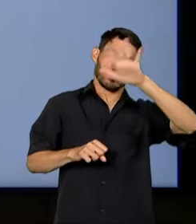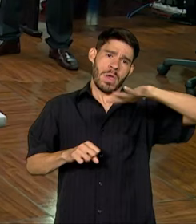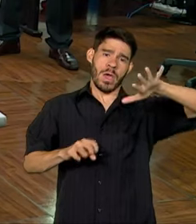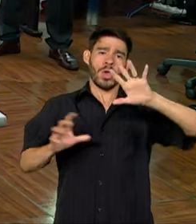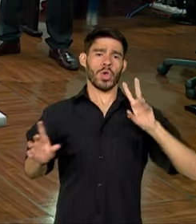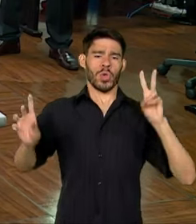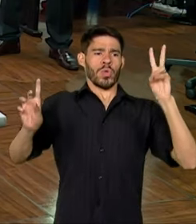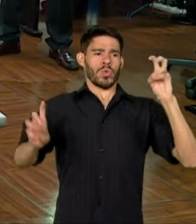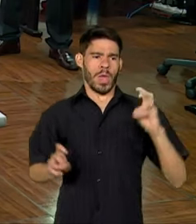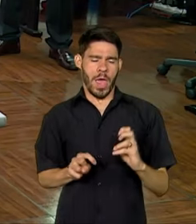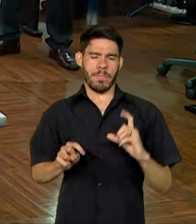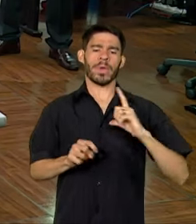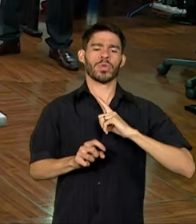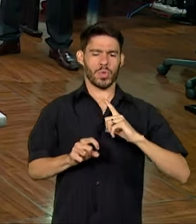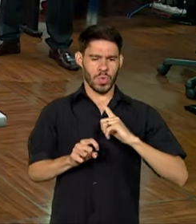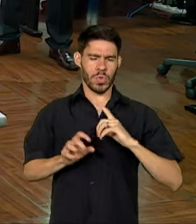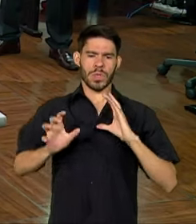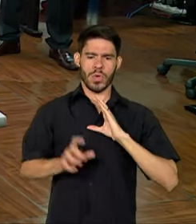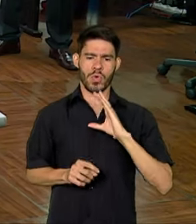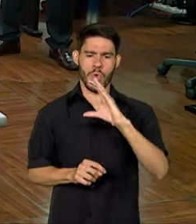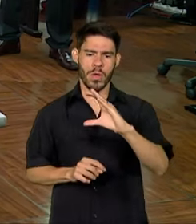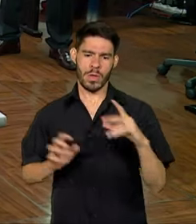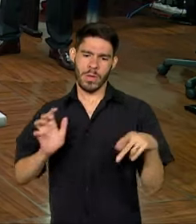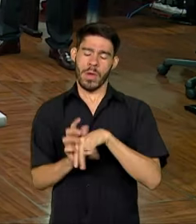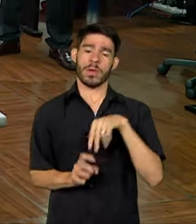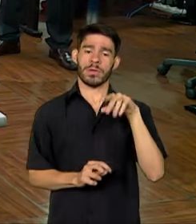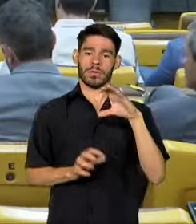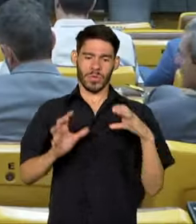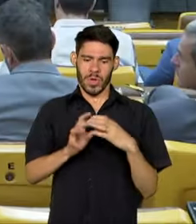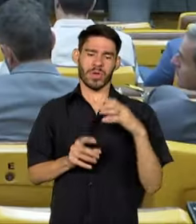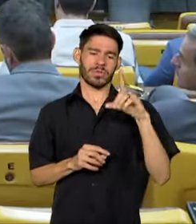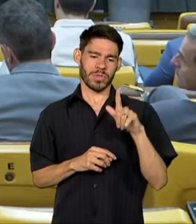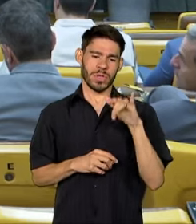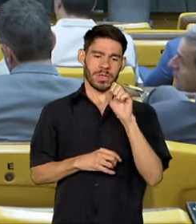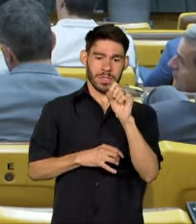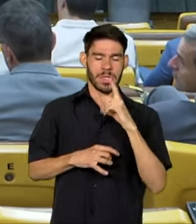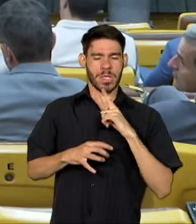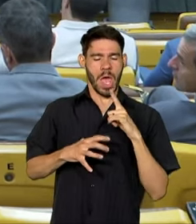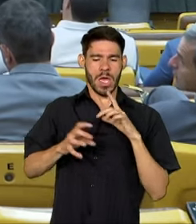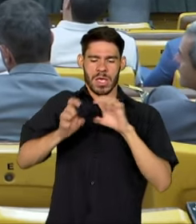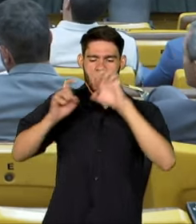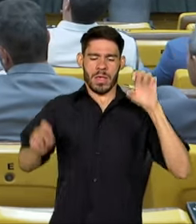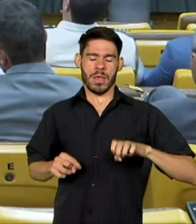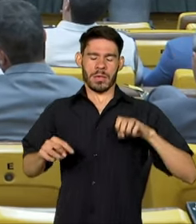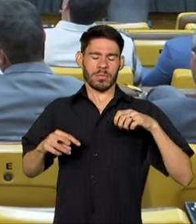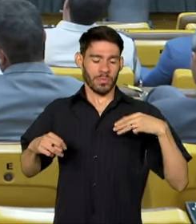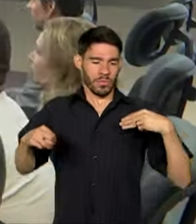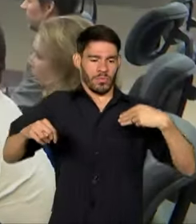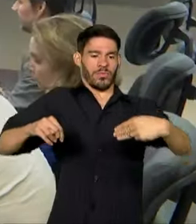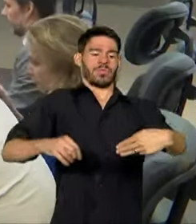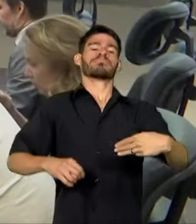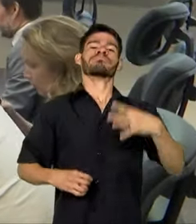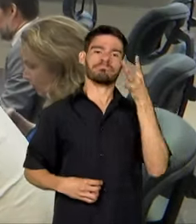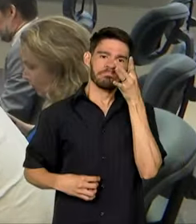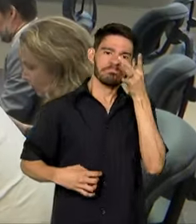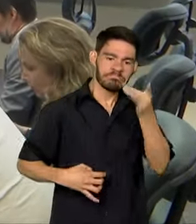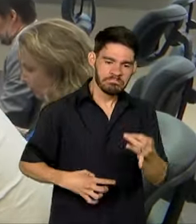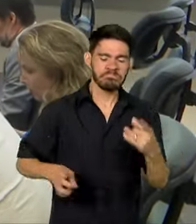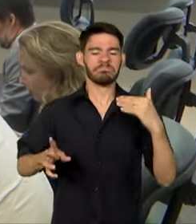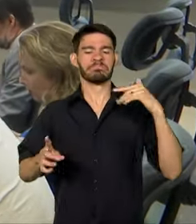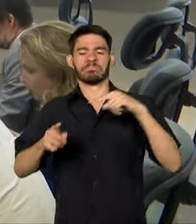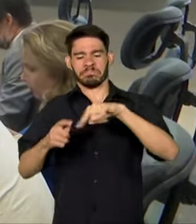assuntos, também há a coordenação do GSI. O órgão tem estrutura física na esplanada dos ministérios e